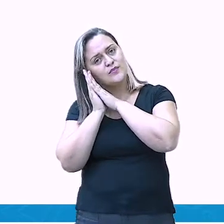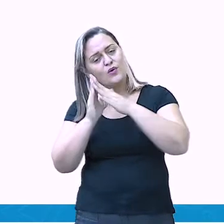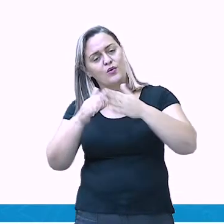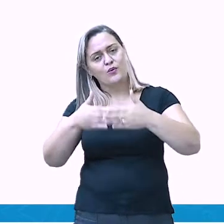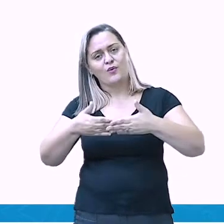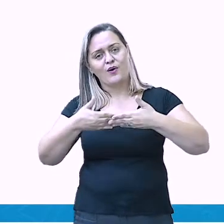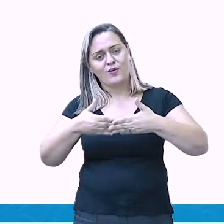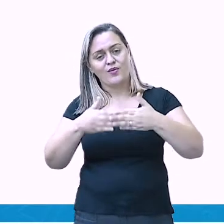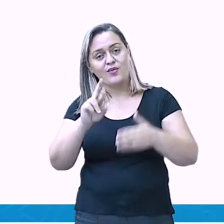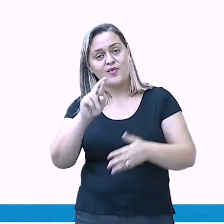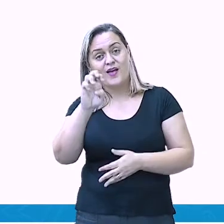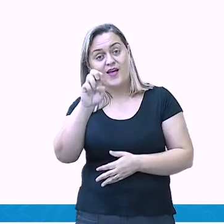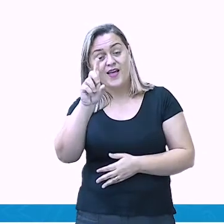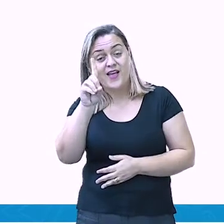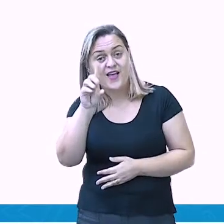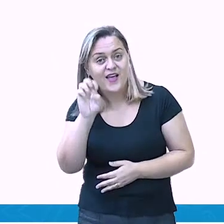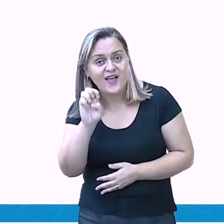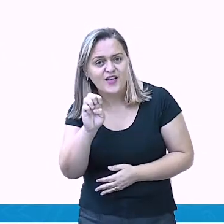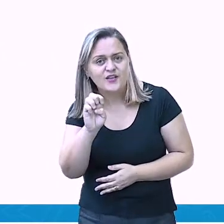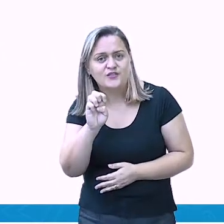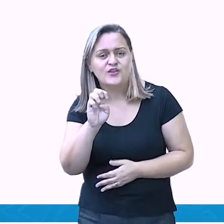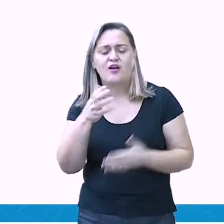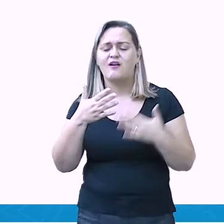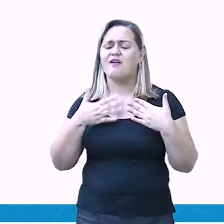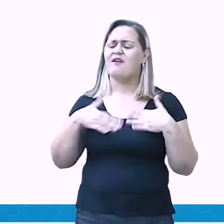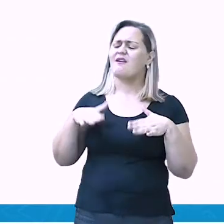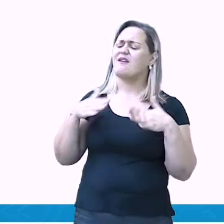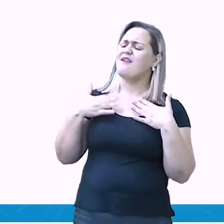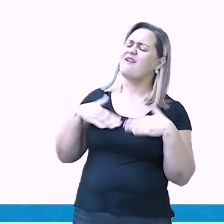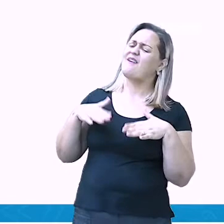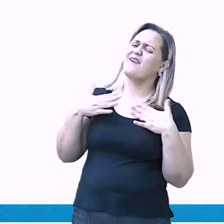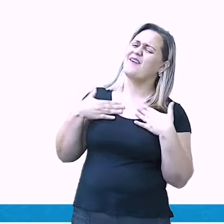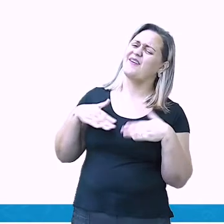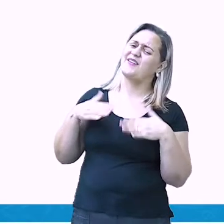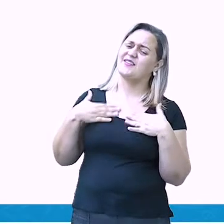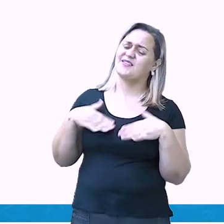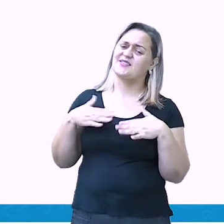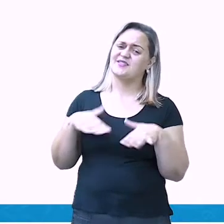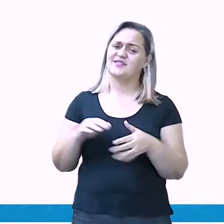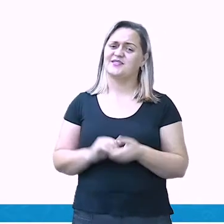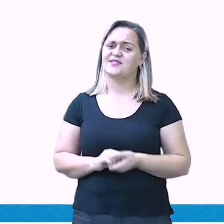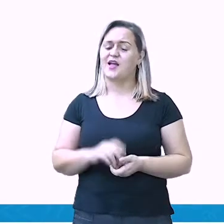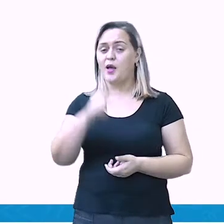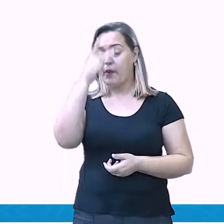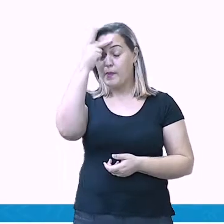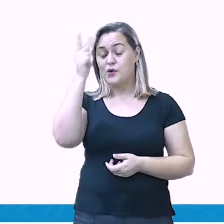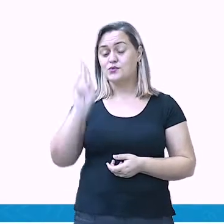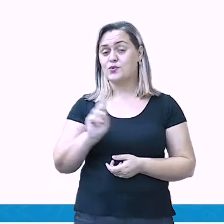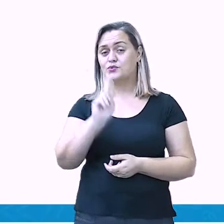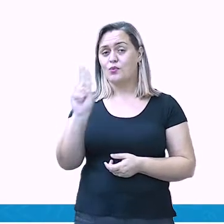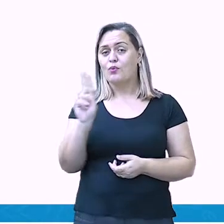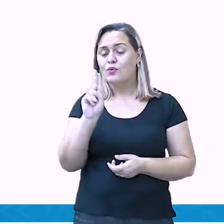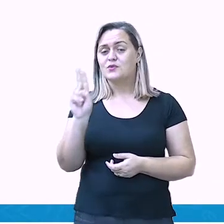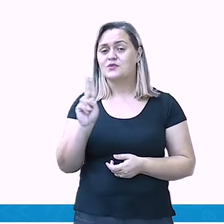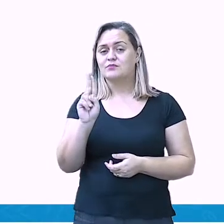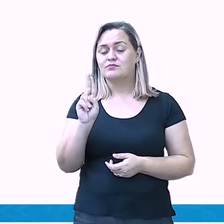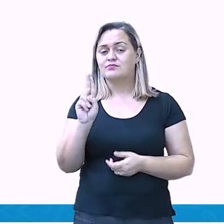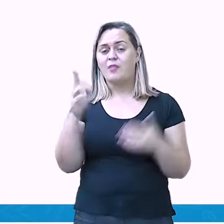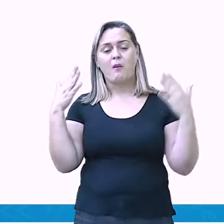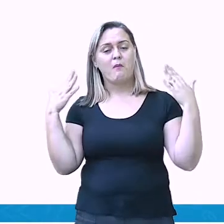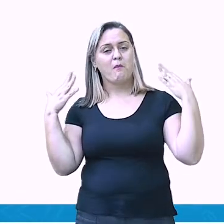divertir. Não estamos falando da parte do trabalho, que é um trabalho muito árduo e que a cidade depende